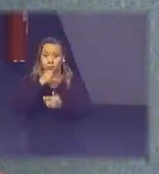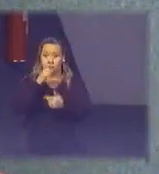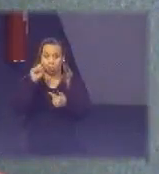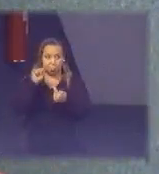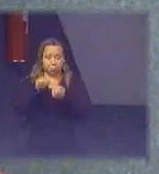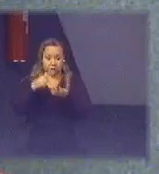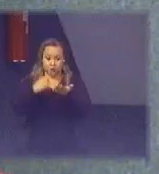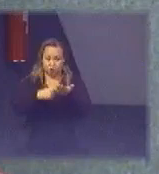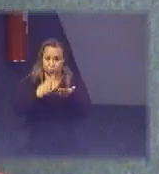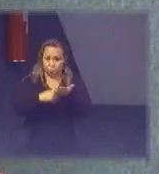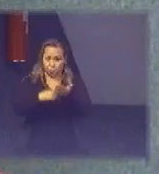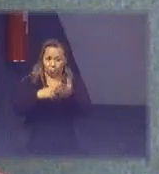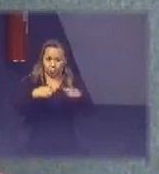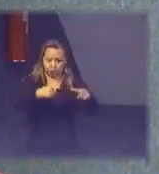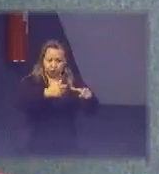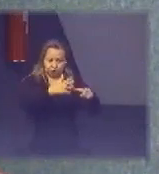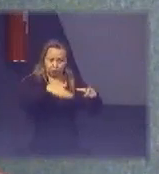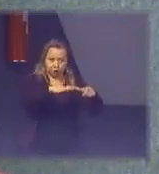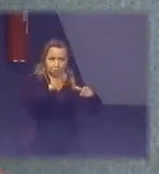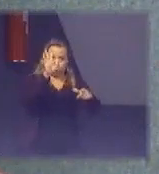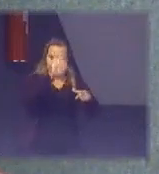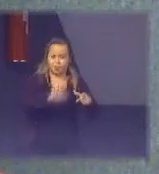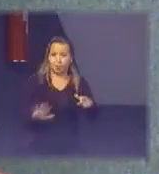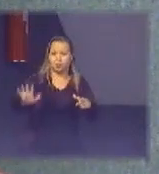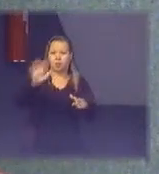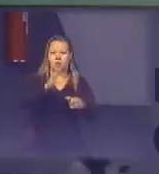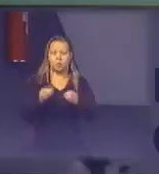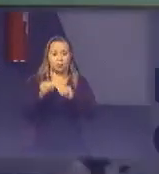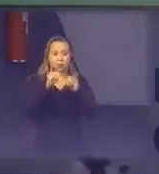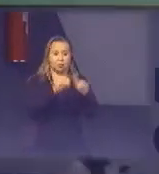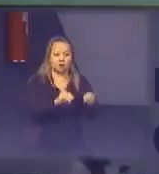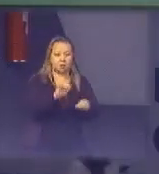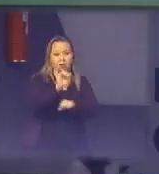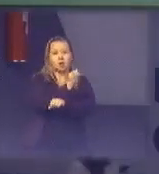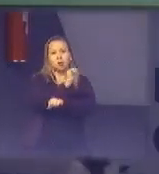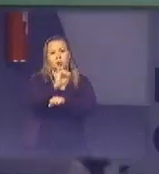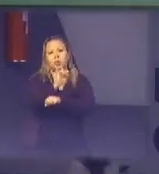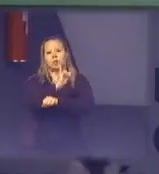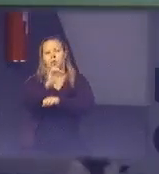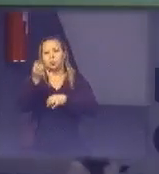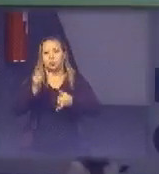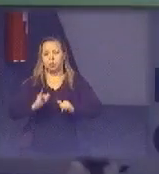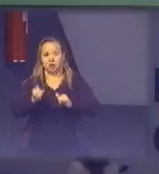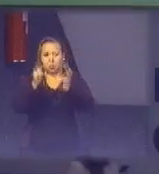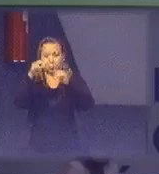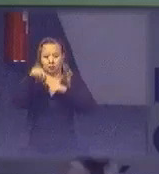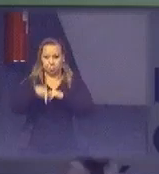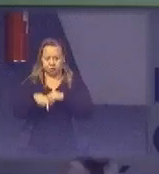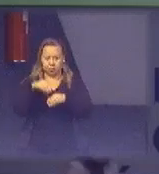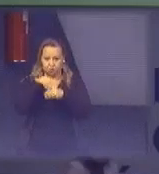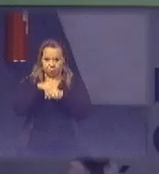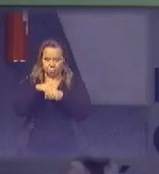setorial federal para implantação de logística reversa de eletroeletrônicos dentro do país